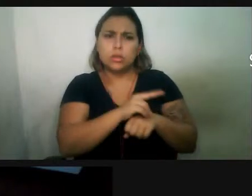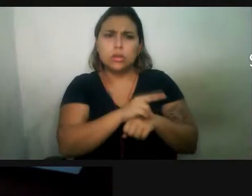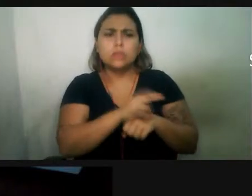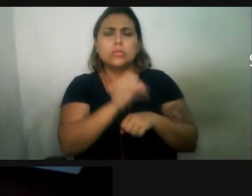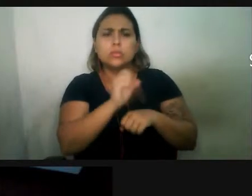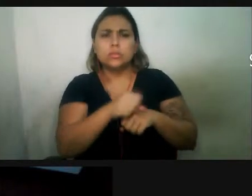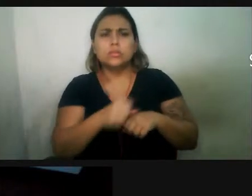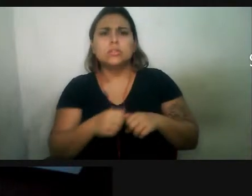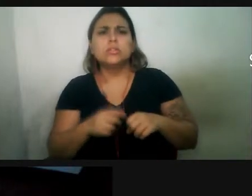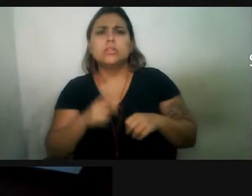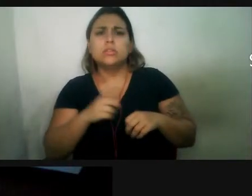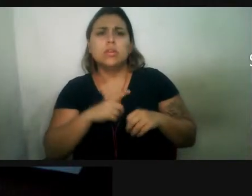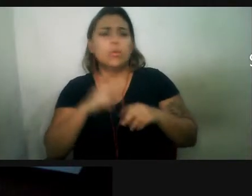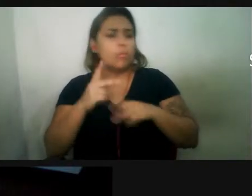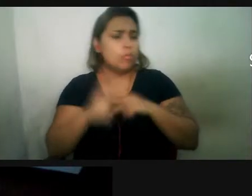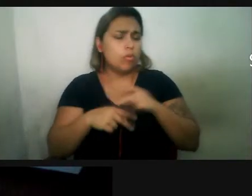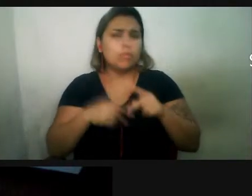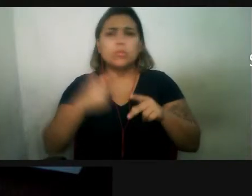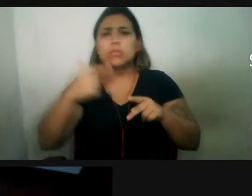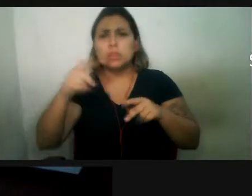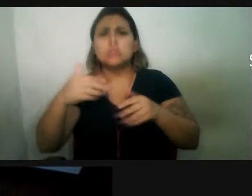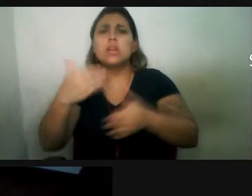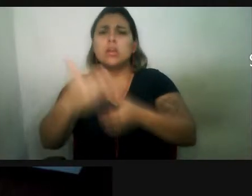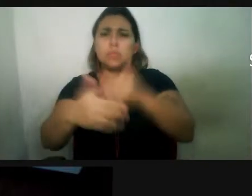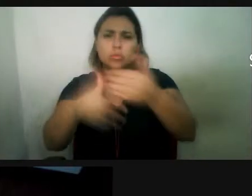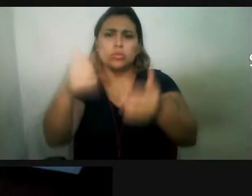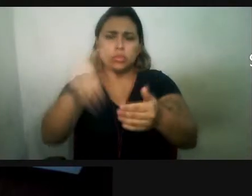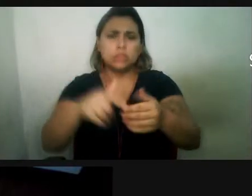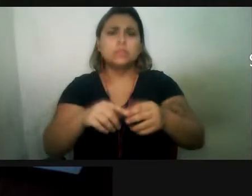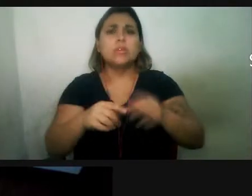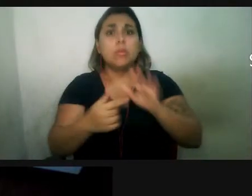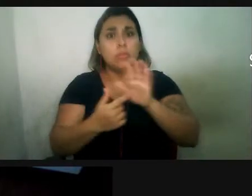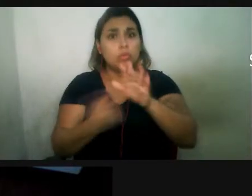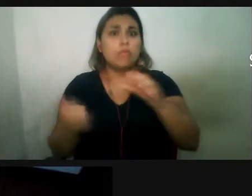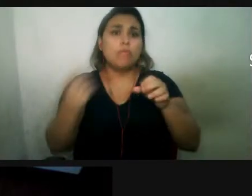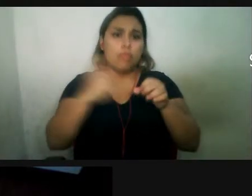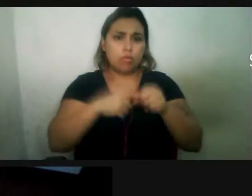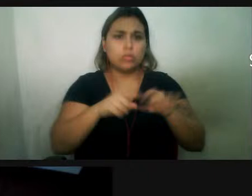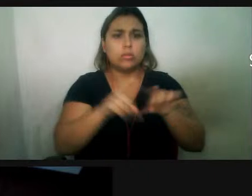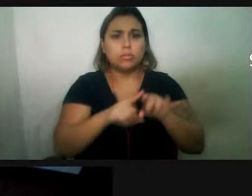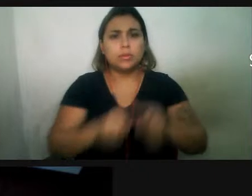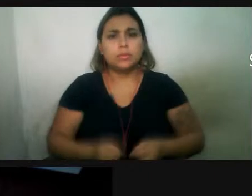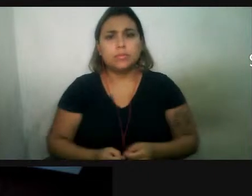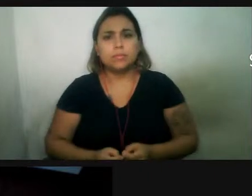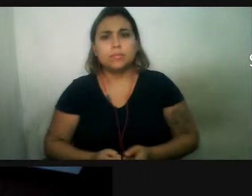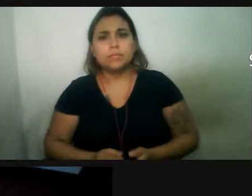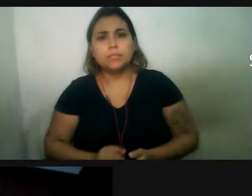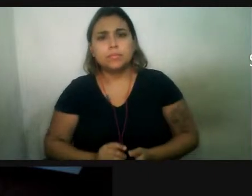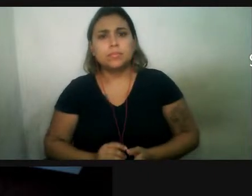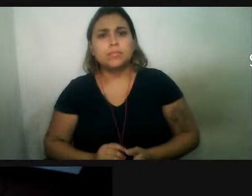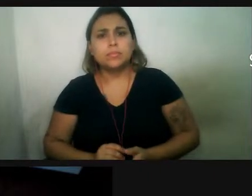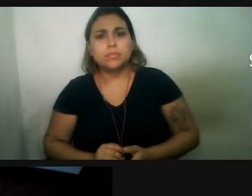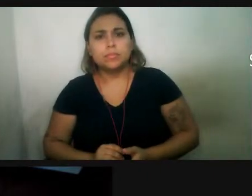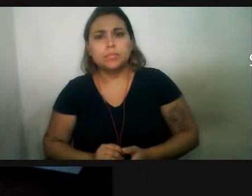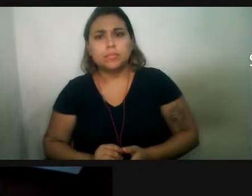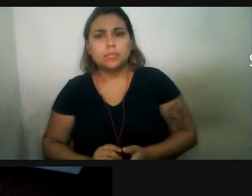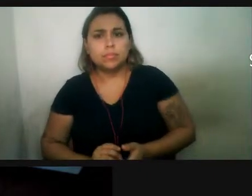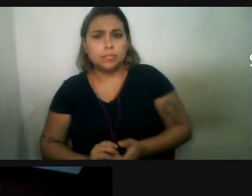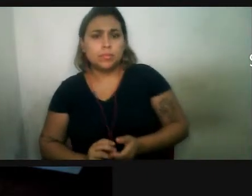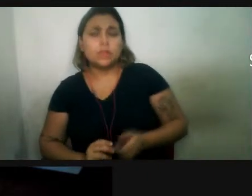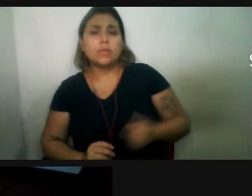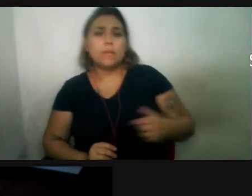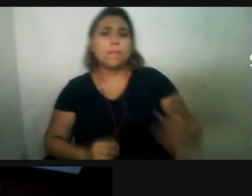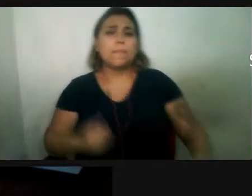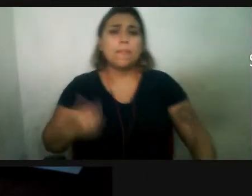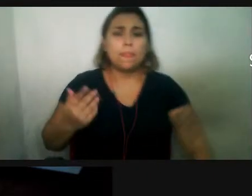população toda reproduziu lá, teve sucesso, então voltam para aquele local. E, então, há esse reconhecimento.